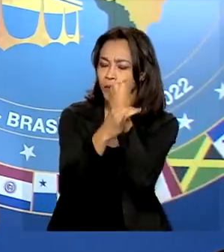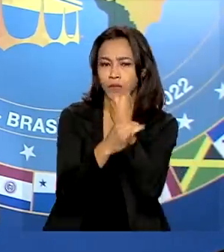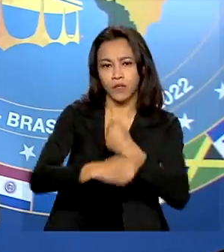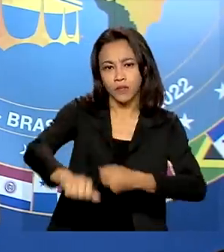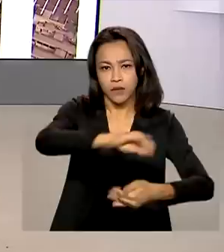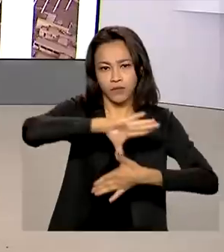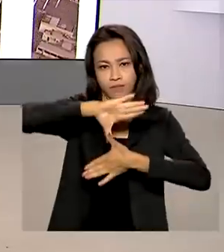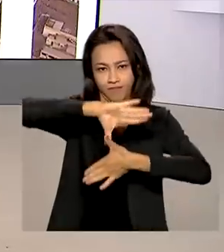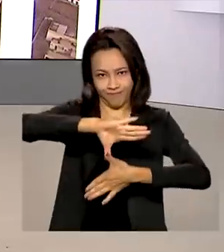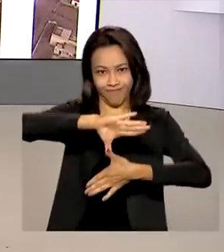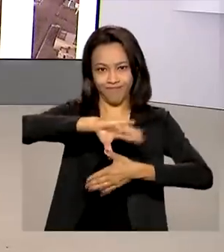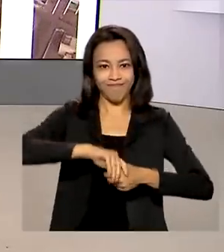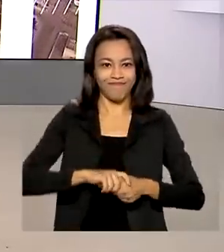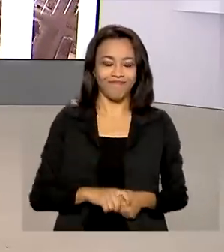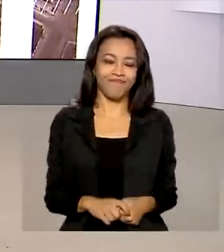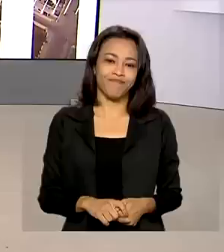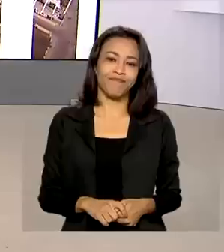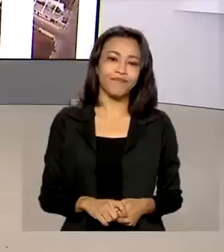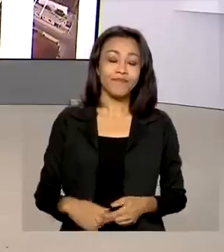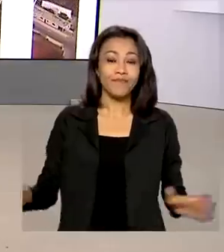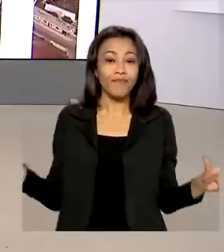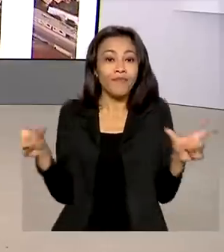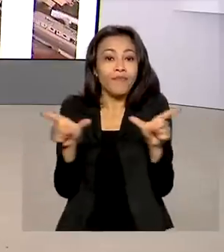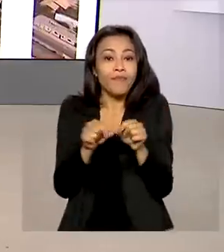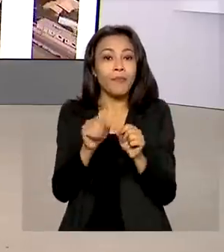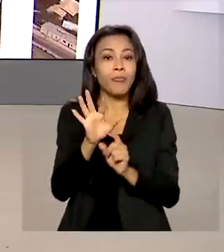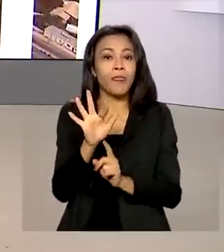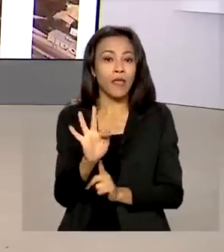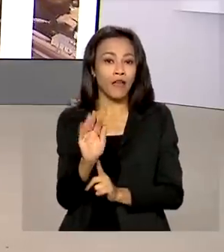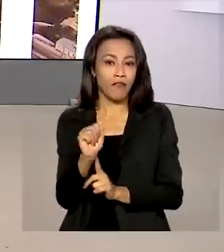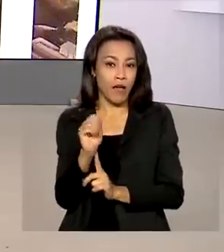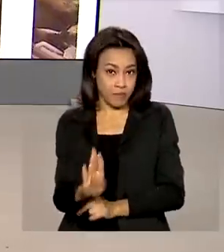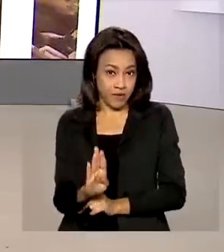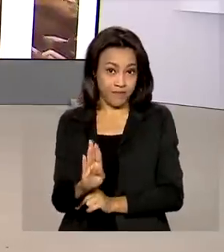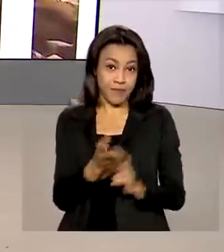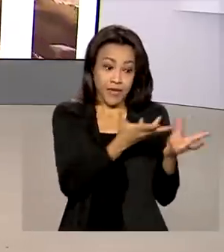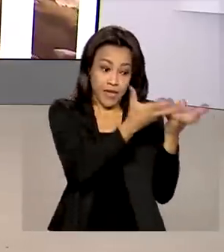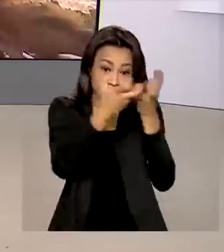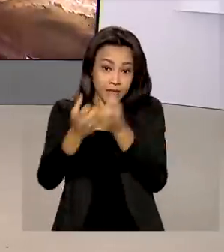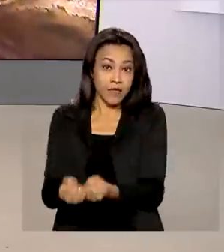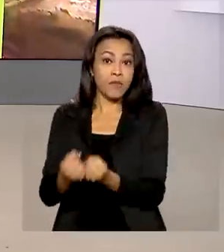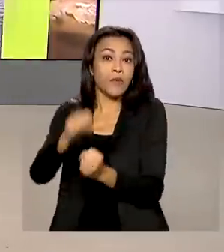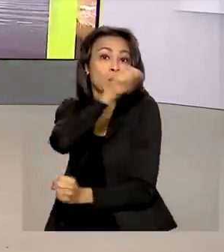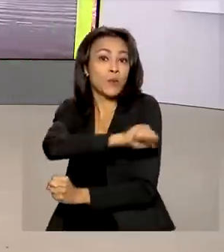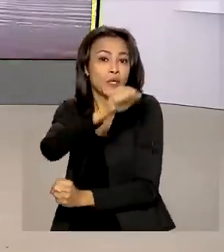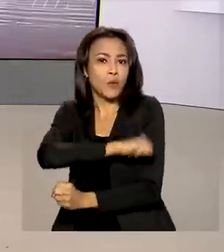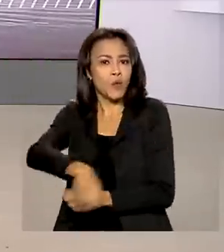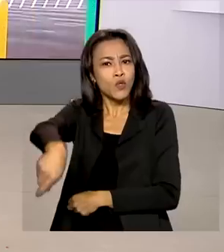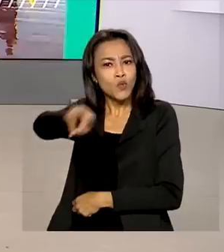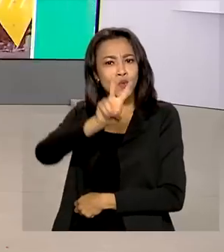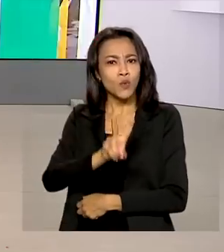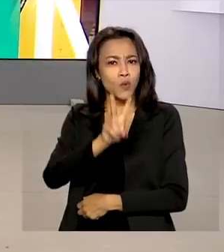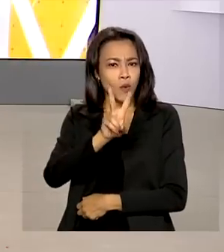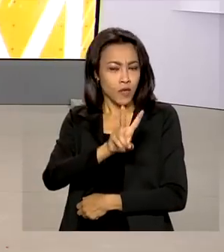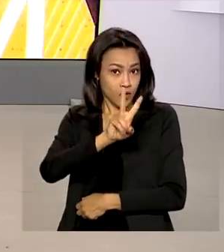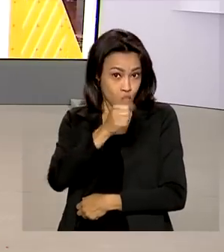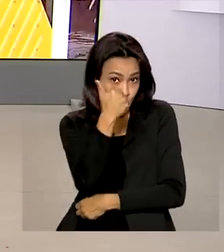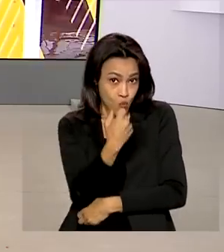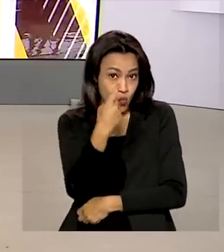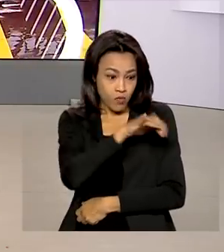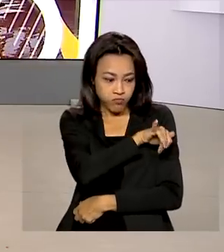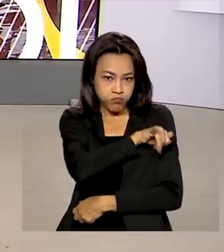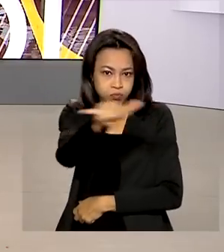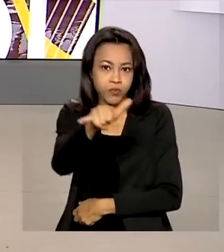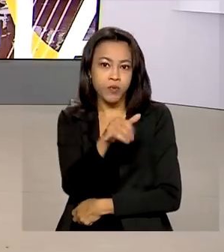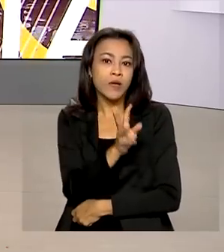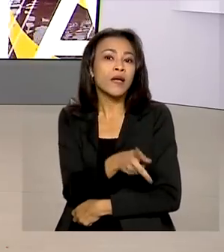hemisfério. A Força Aérea Brasileira recebeu no Rio de Janeiro a primeira de duas aeronaves KC-30. O jato